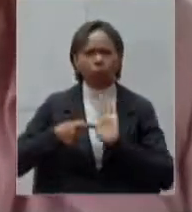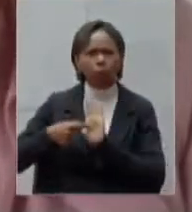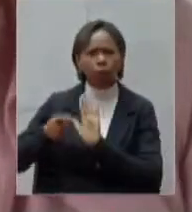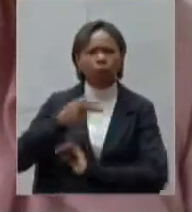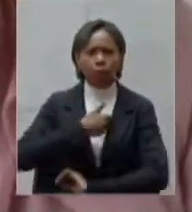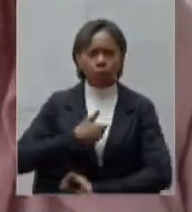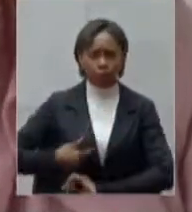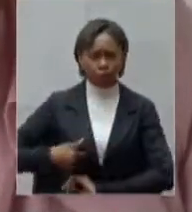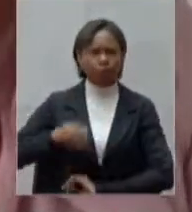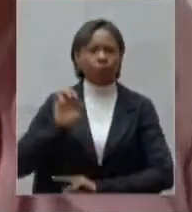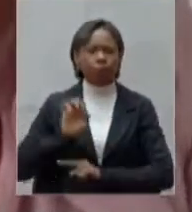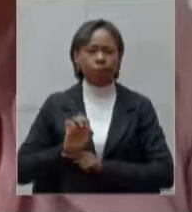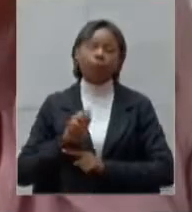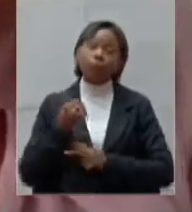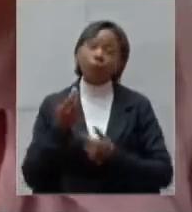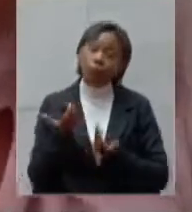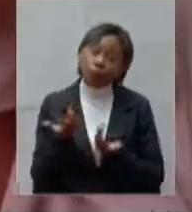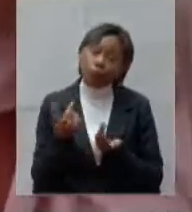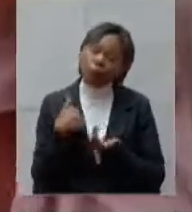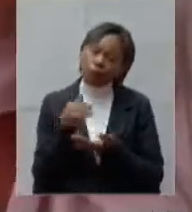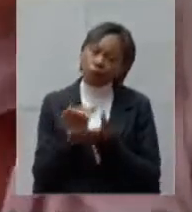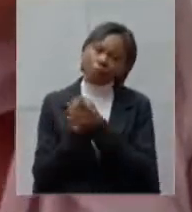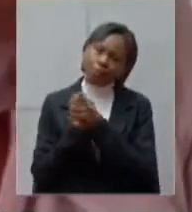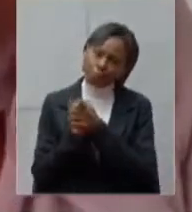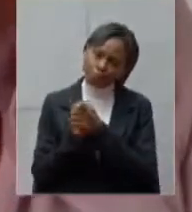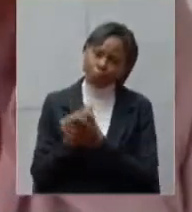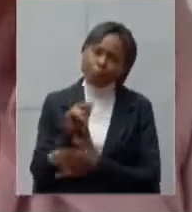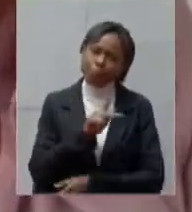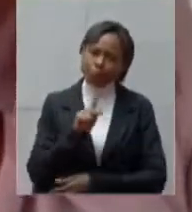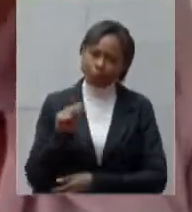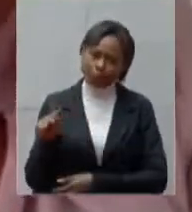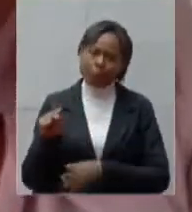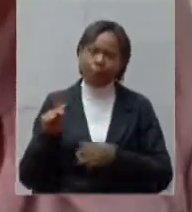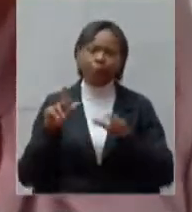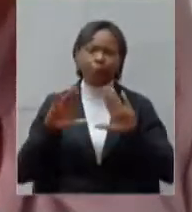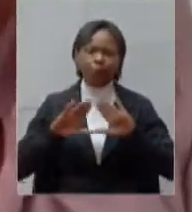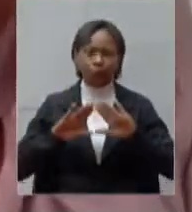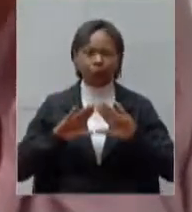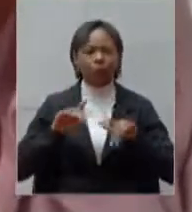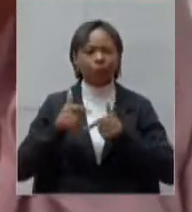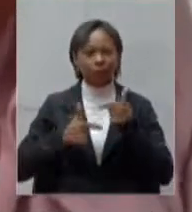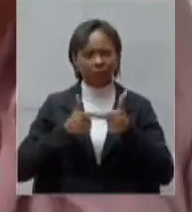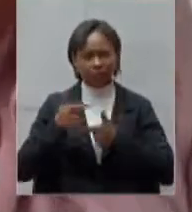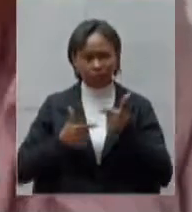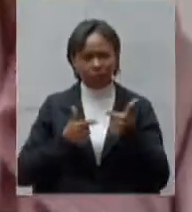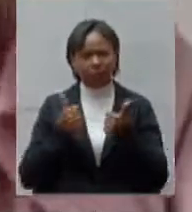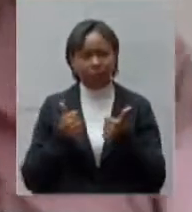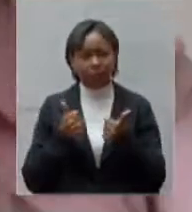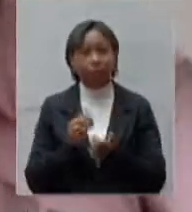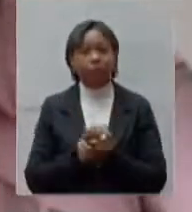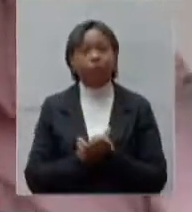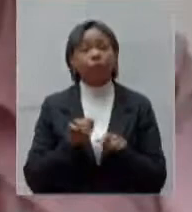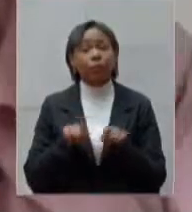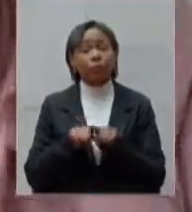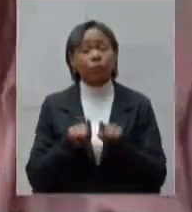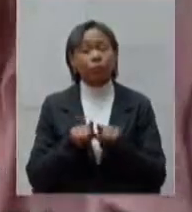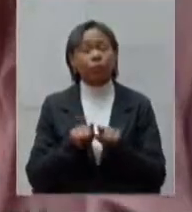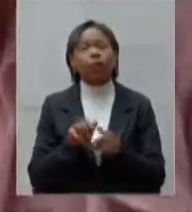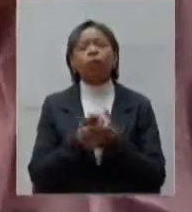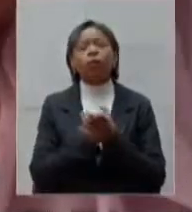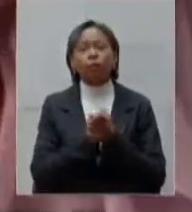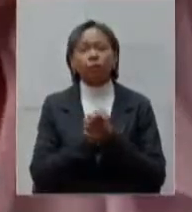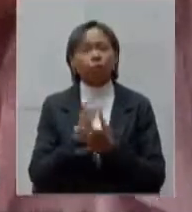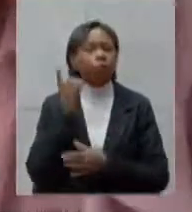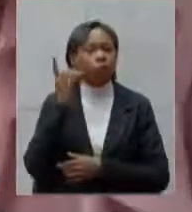eu quero aqui te parabenizar frente a esse trabalho quero aqui também saudar o